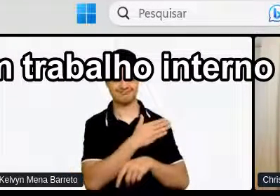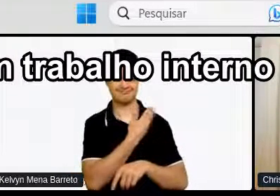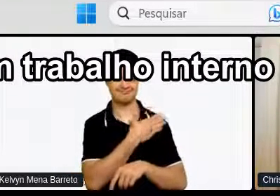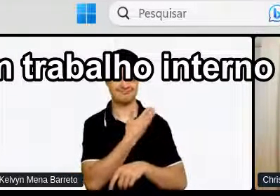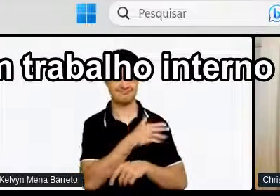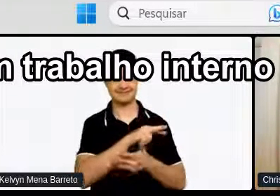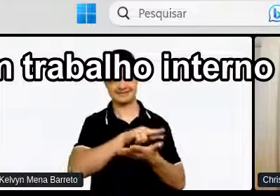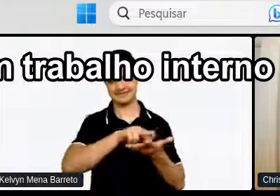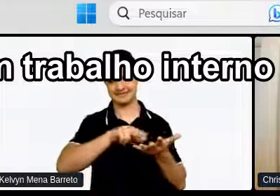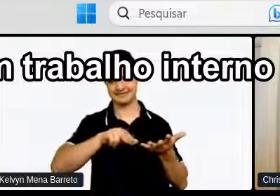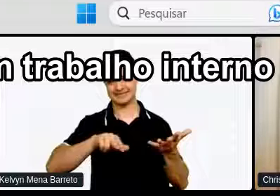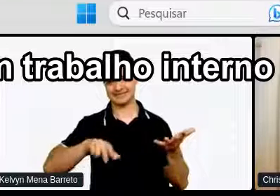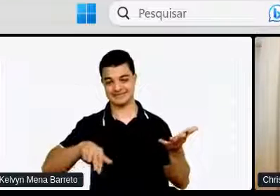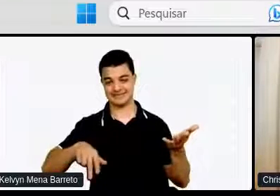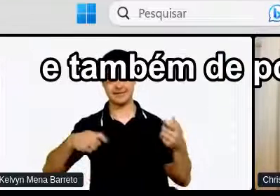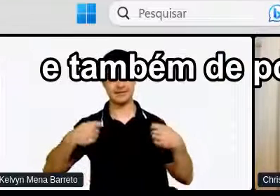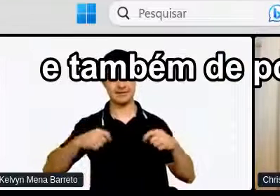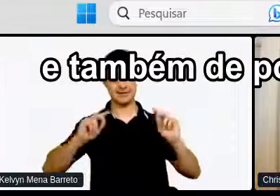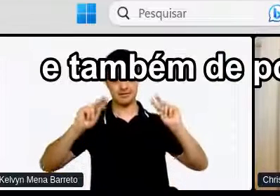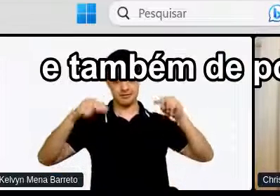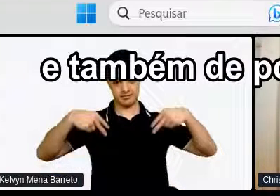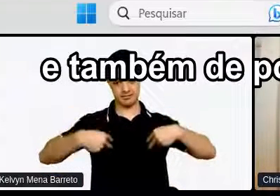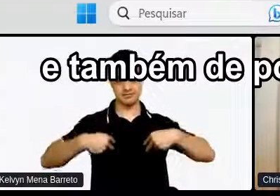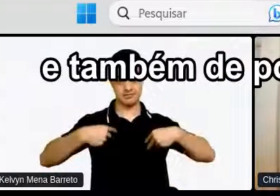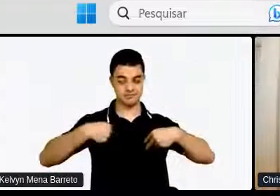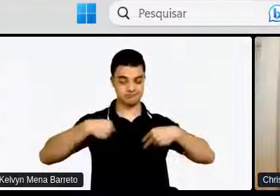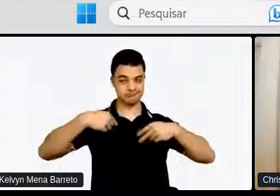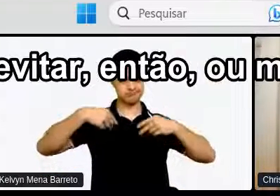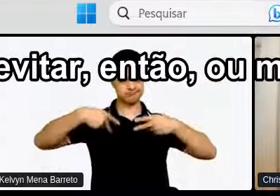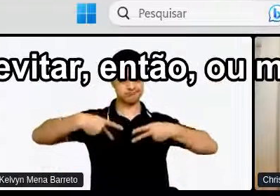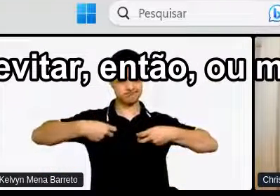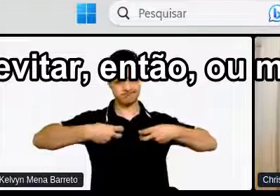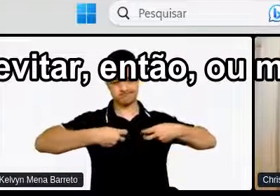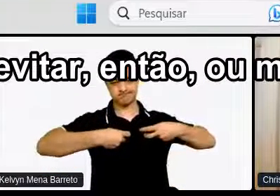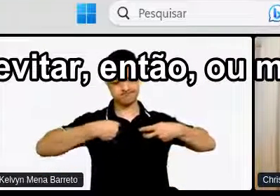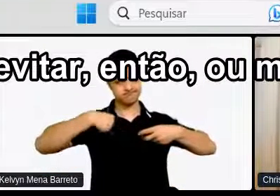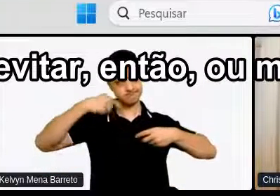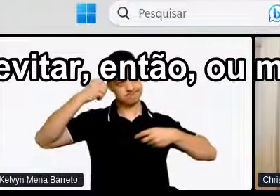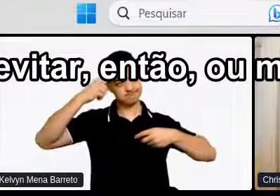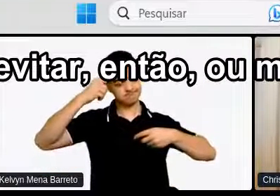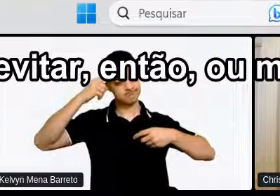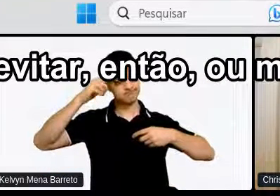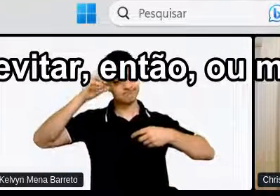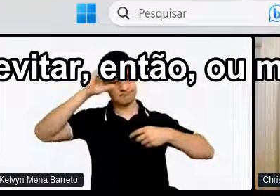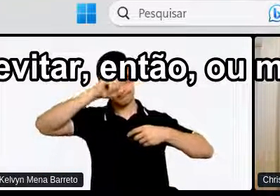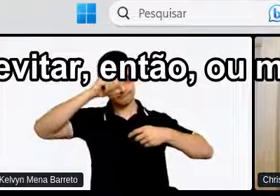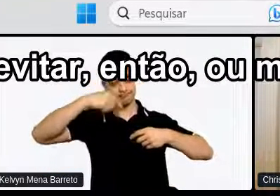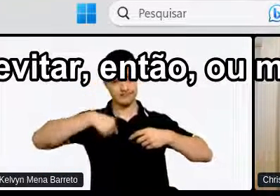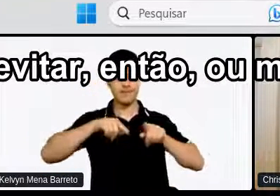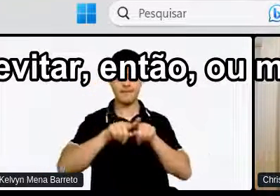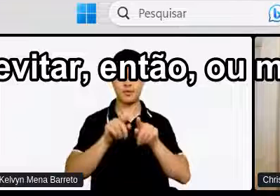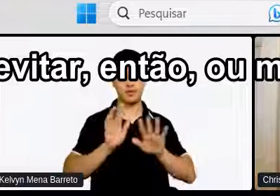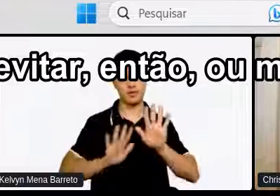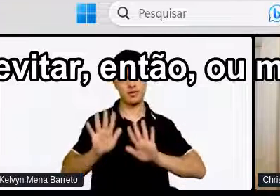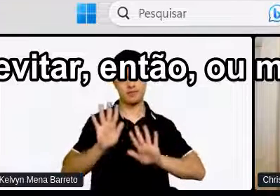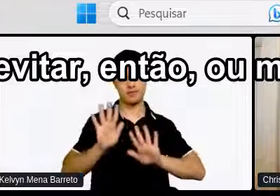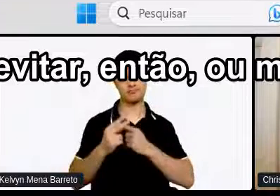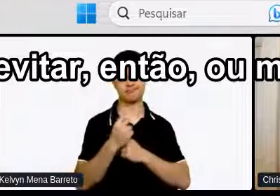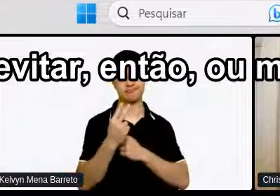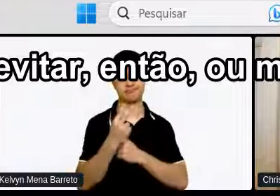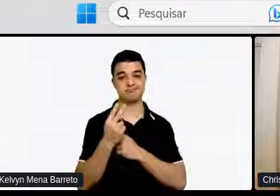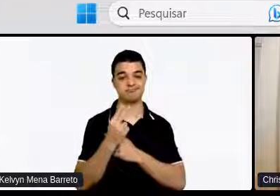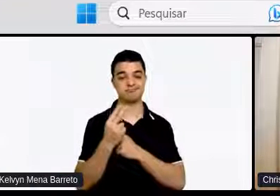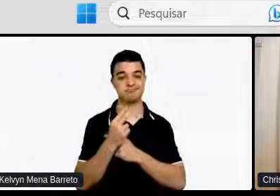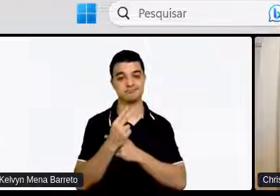interno De autoconhecimento nosso E também de policiamento Pra gente evitar Então Ou minimizar A